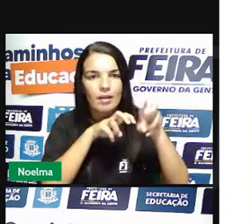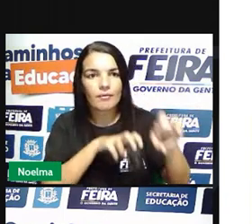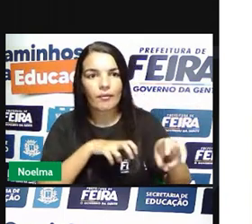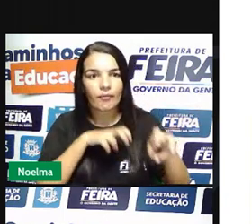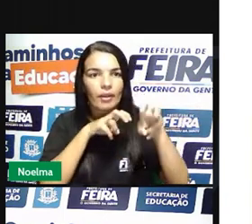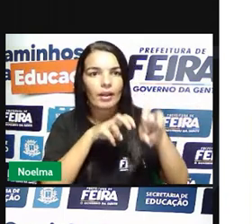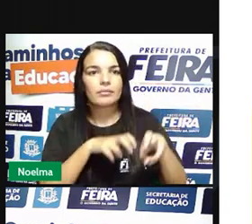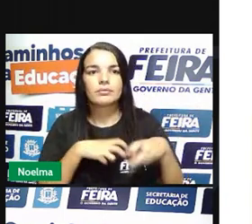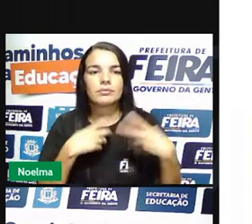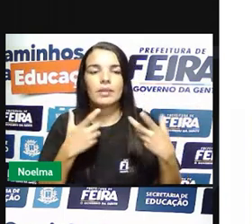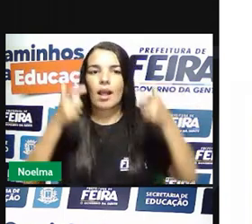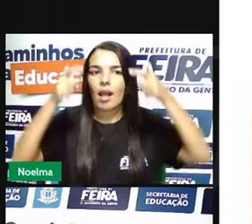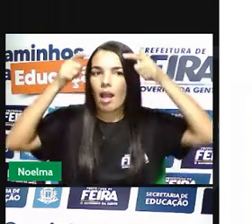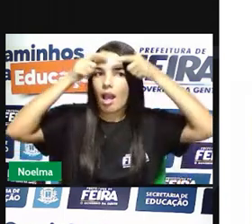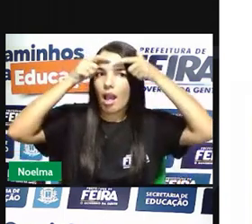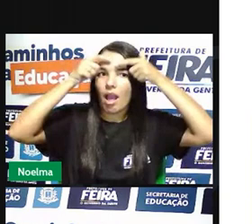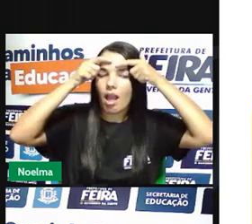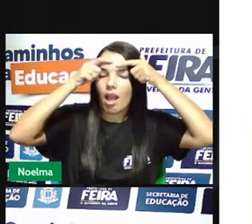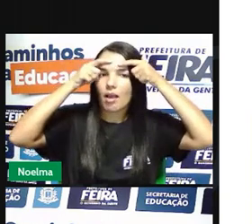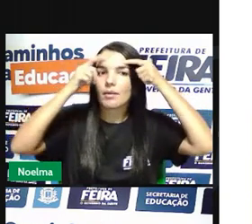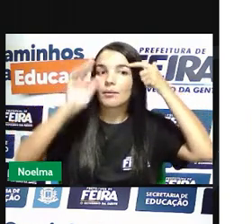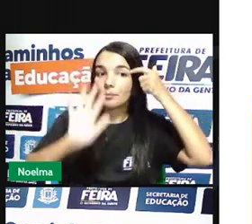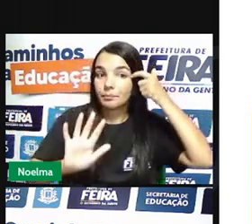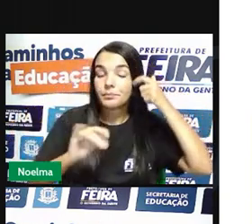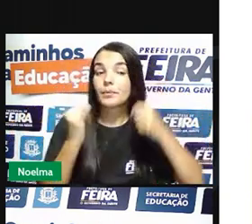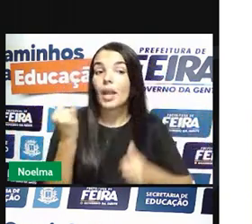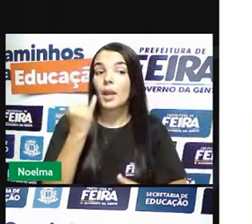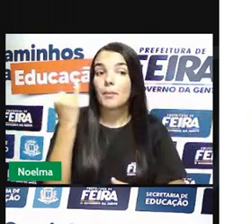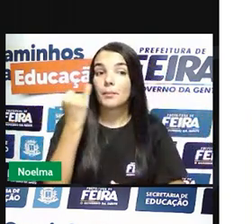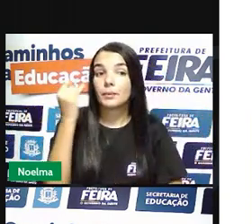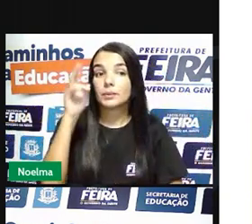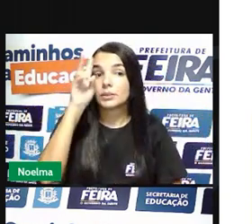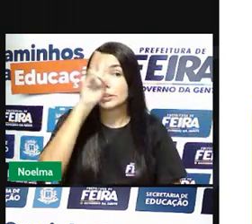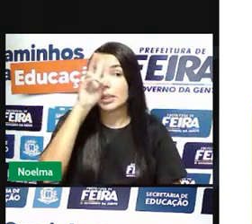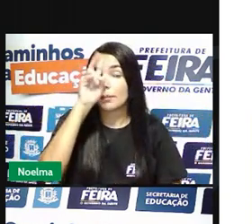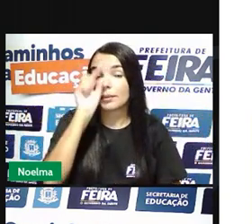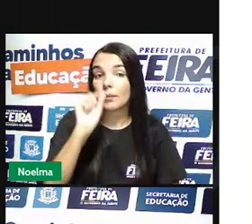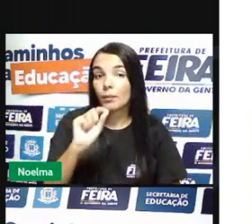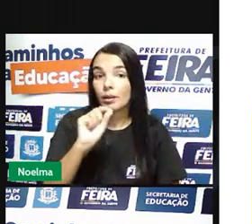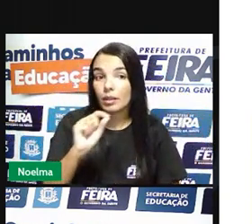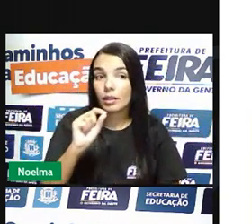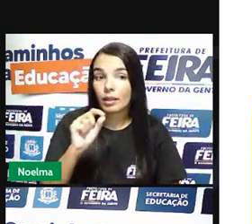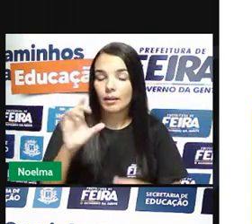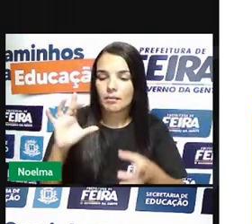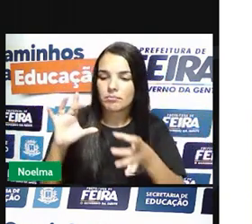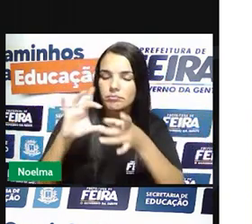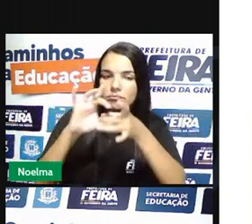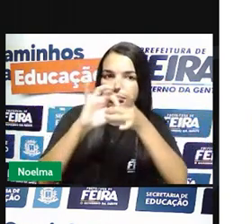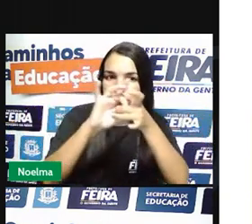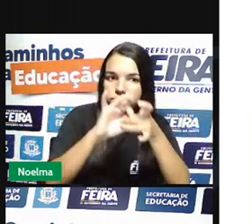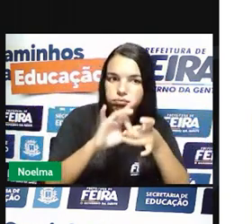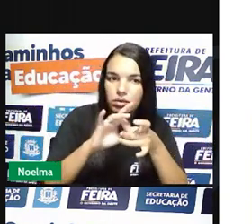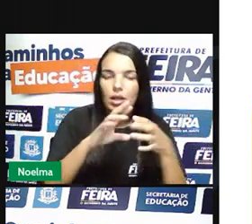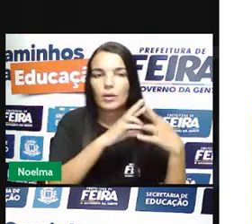lembrar que a Inconfidência Mineira foi uma revolta que aconteceu em que quem fazia parte, os líderes aí que faziam parte da